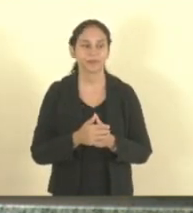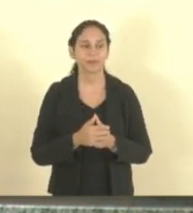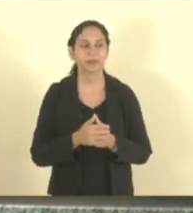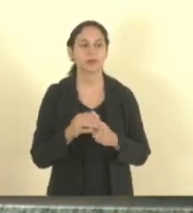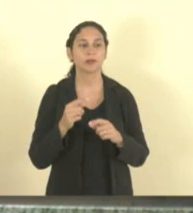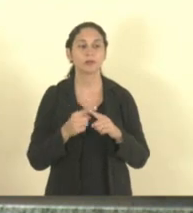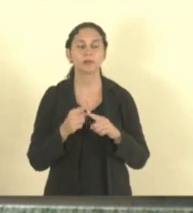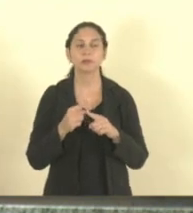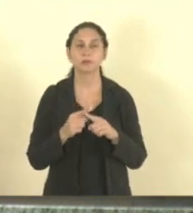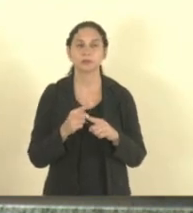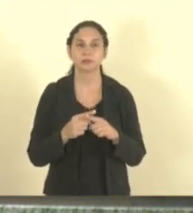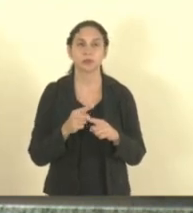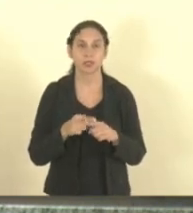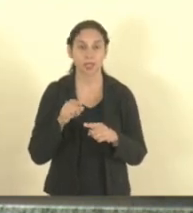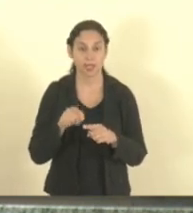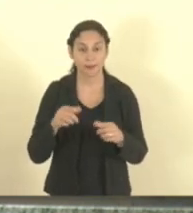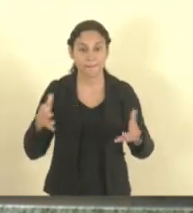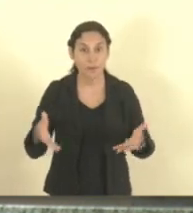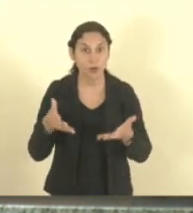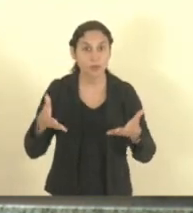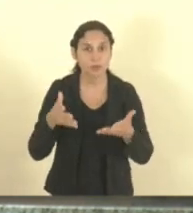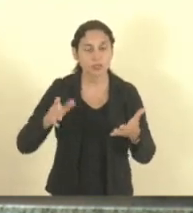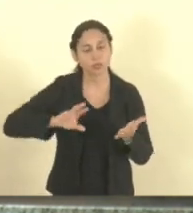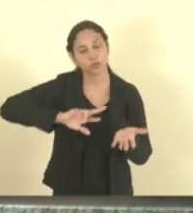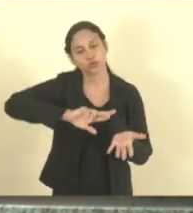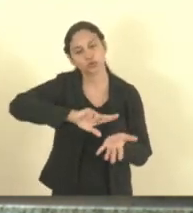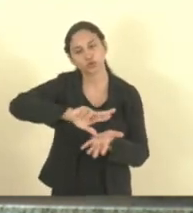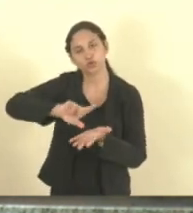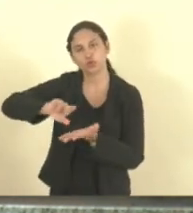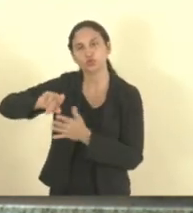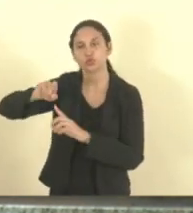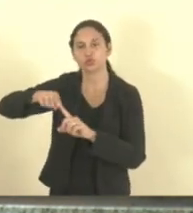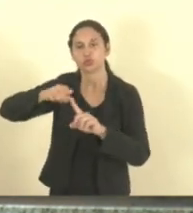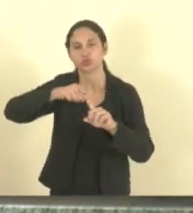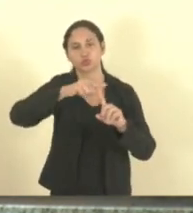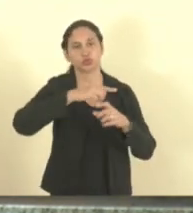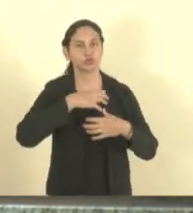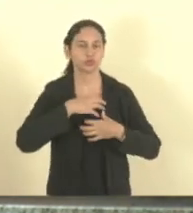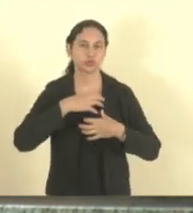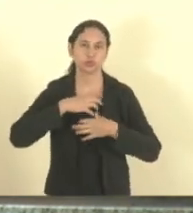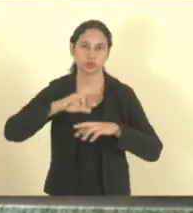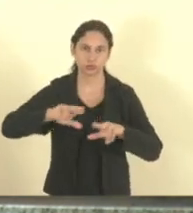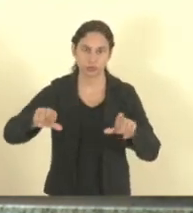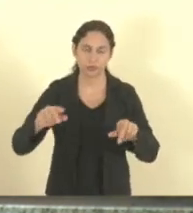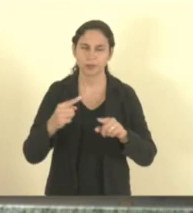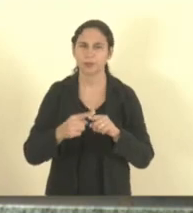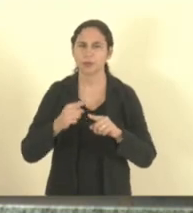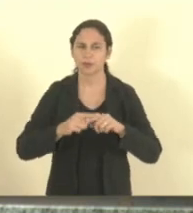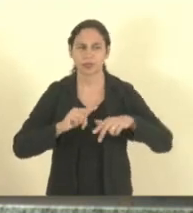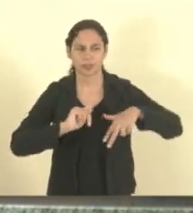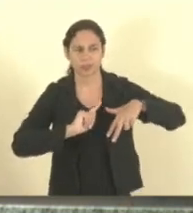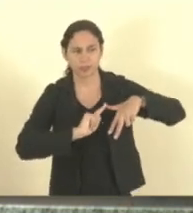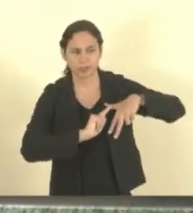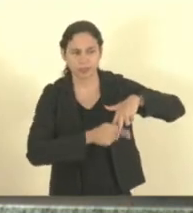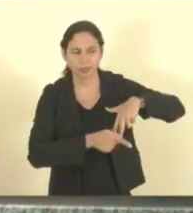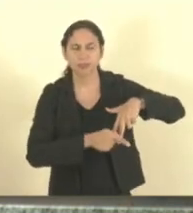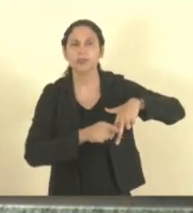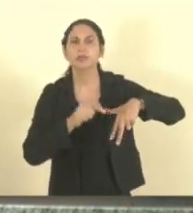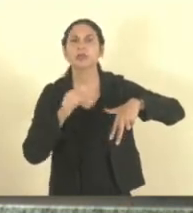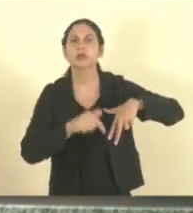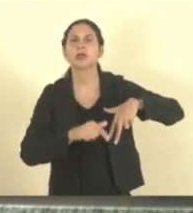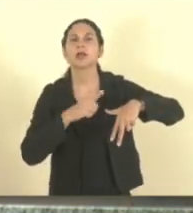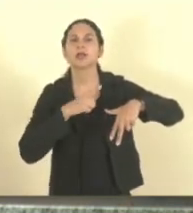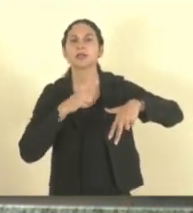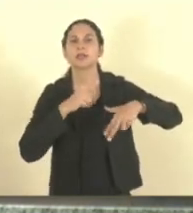a promoção da diversidade. Afirma que a desigualdade de gênero na cultura se expressa em três